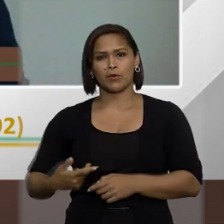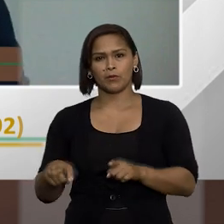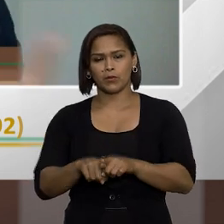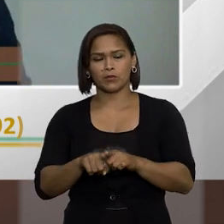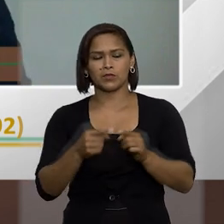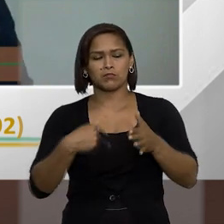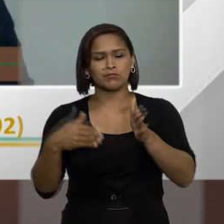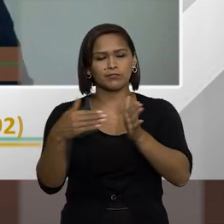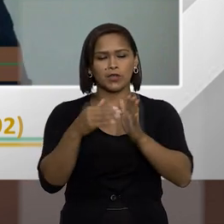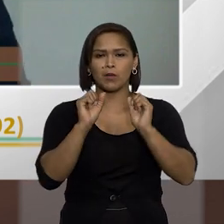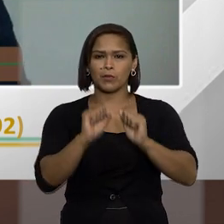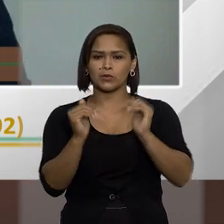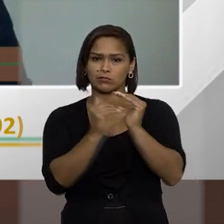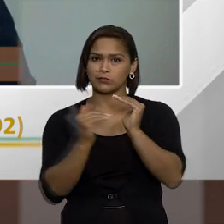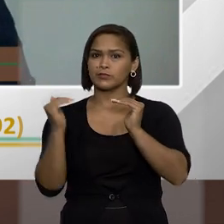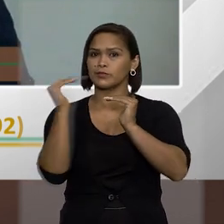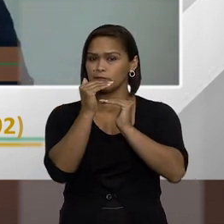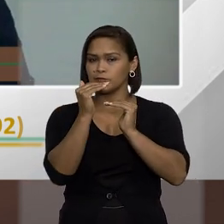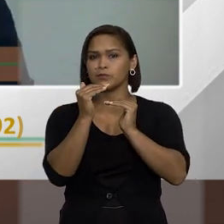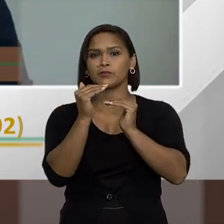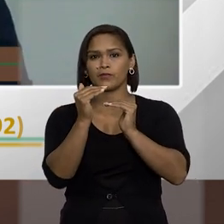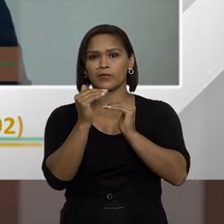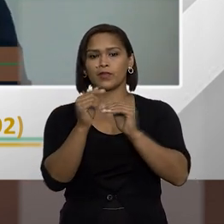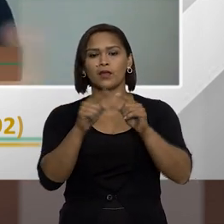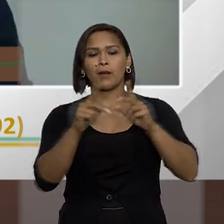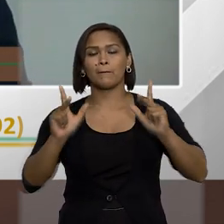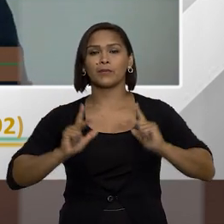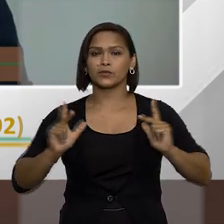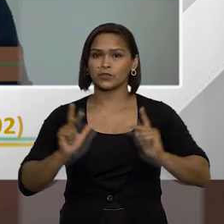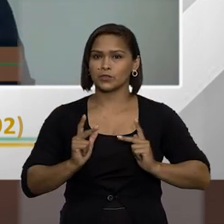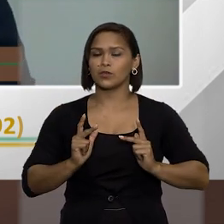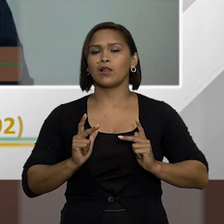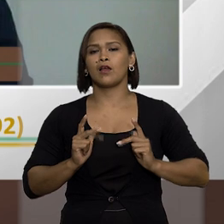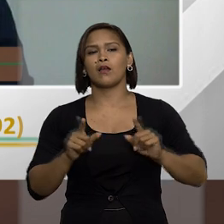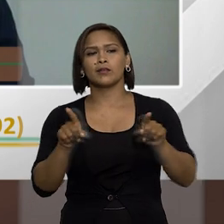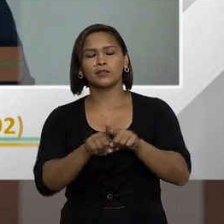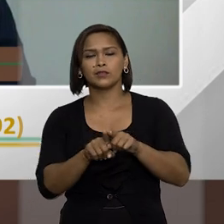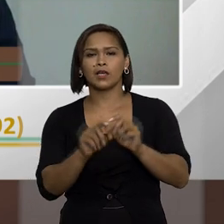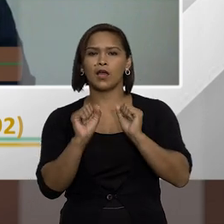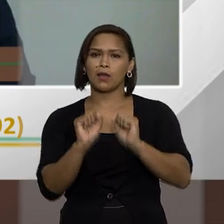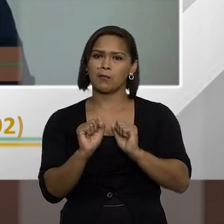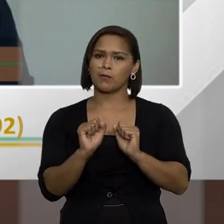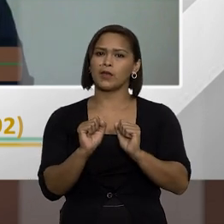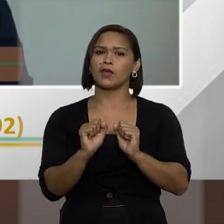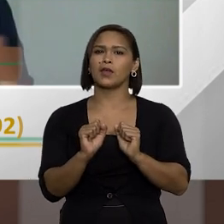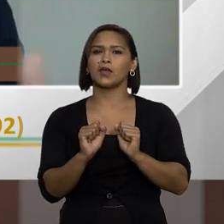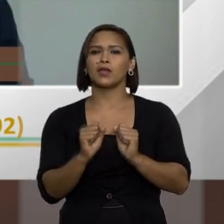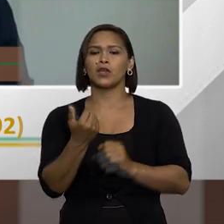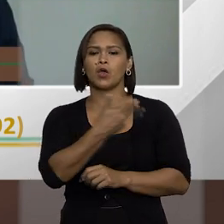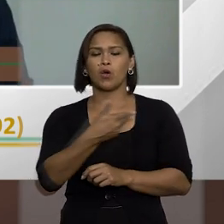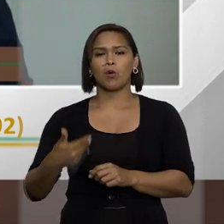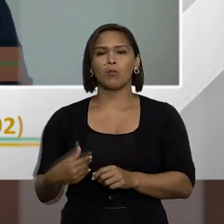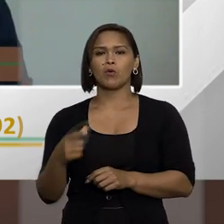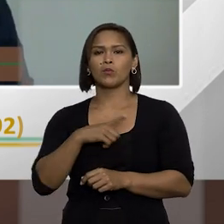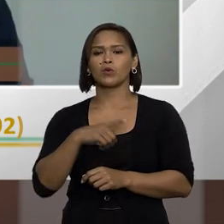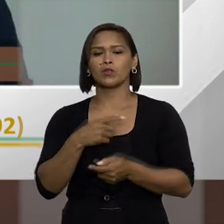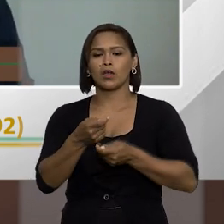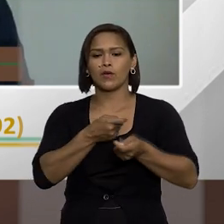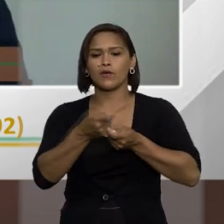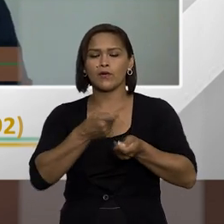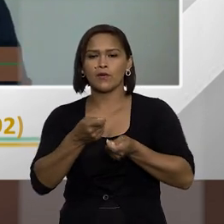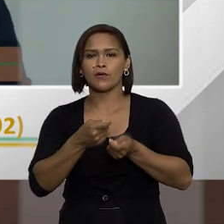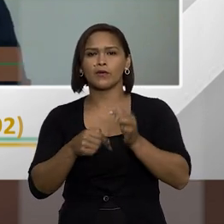direta ou indiretamente, poderiam ser alcançadas. Diretas particulares que, de algum modo, o poder público haja